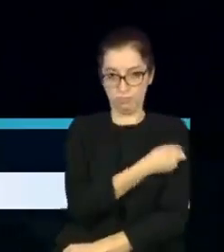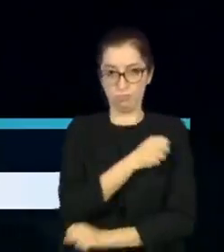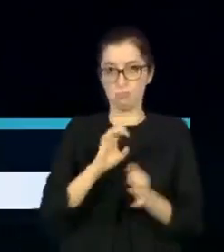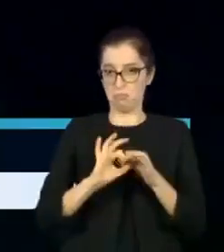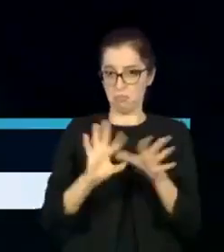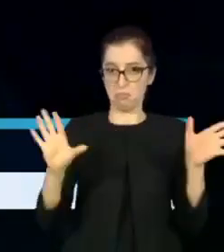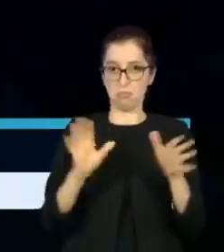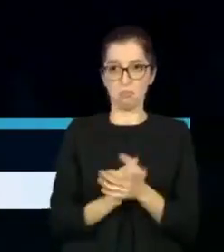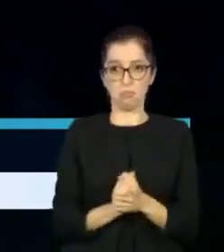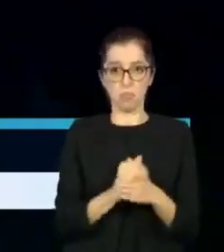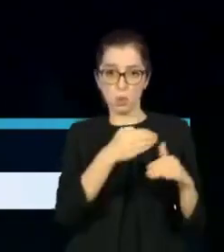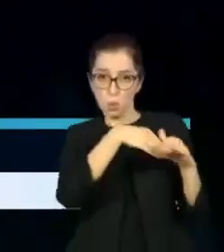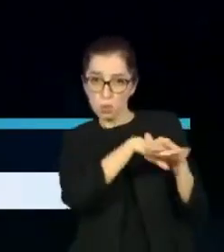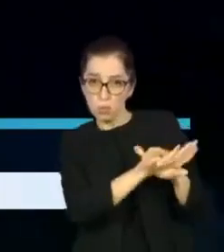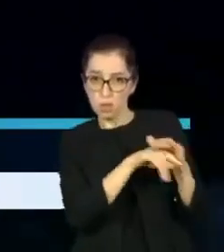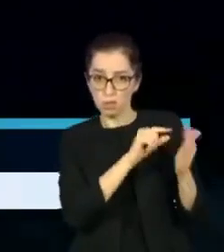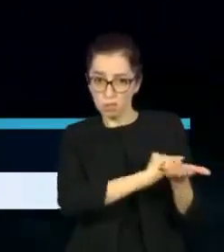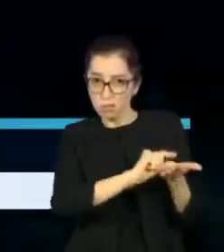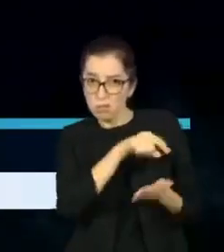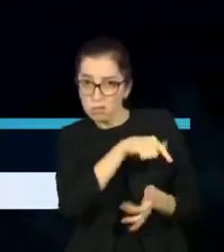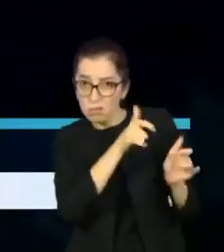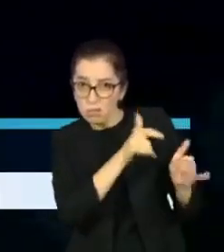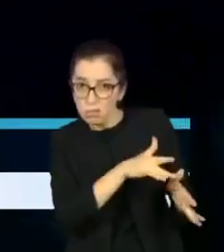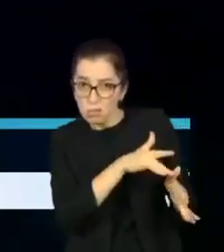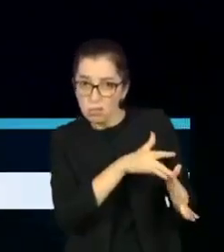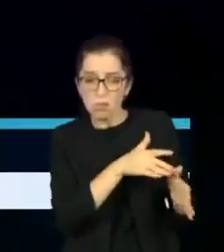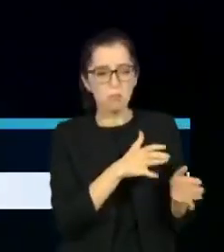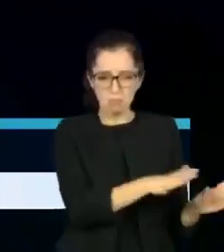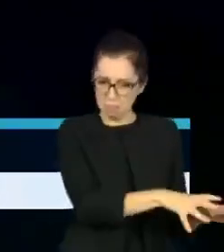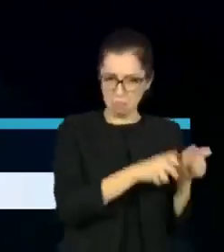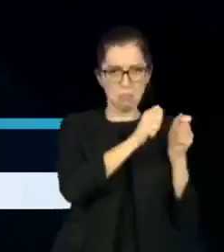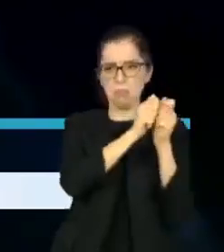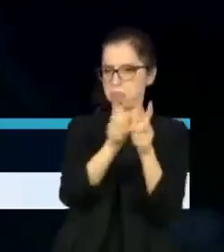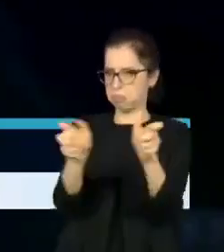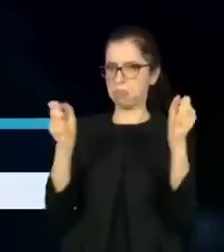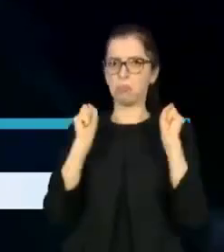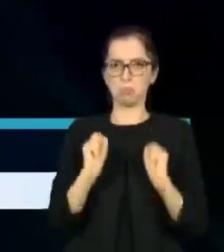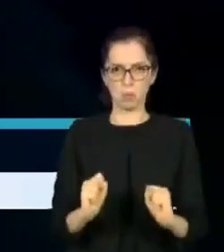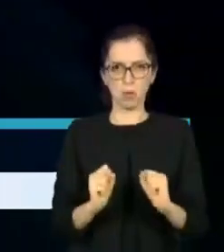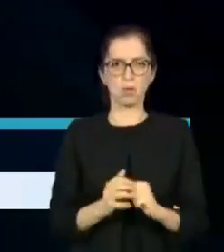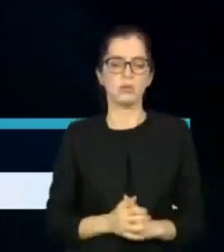definido pelo Plano Nacional de Imunização e que o cronograma de envio das vacinas está sendo organizado. Legenda Zanotto